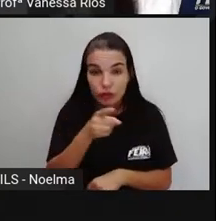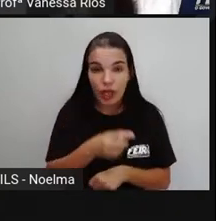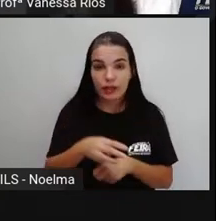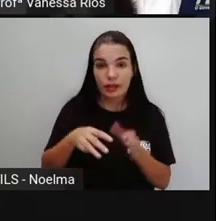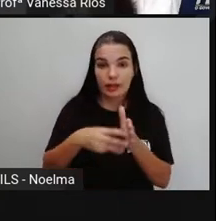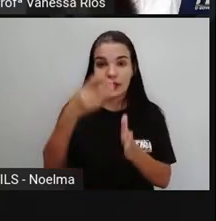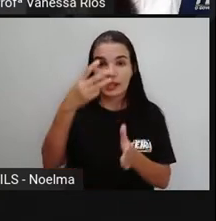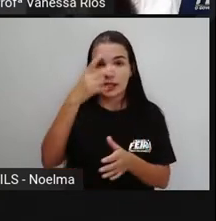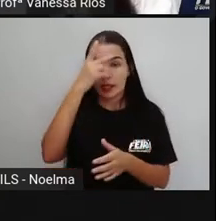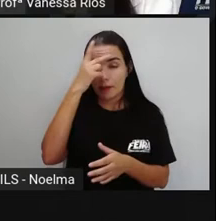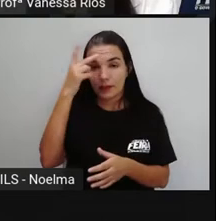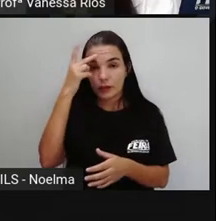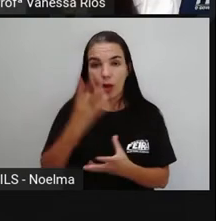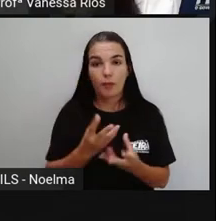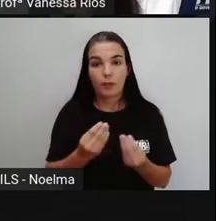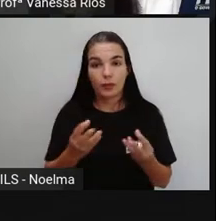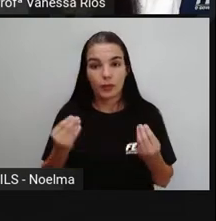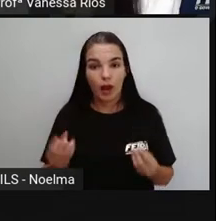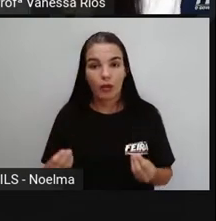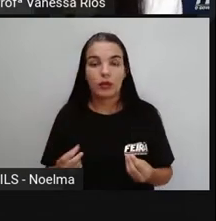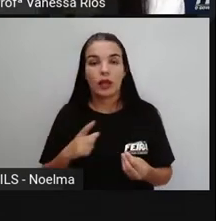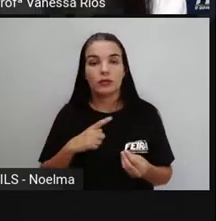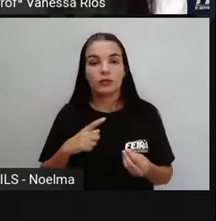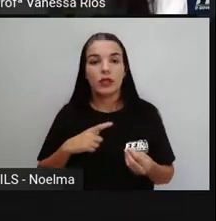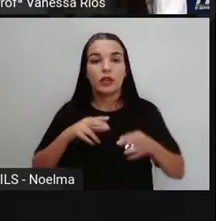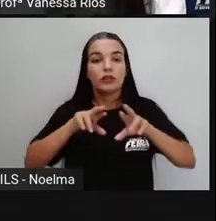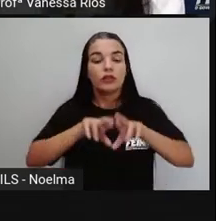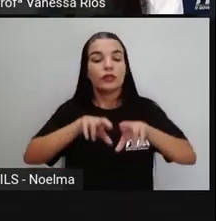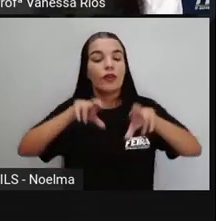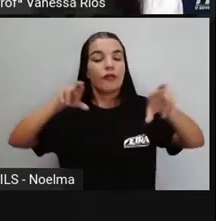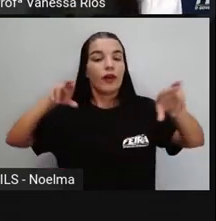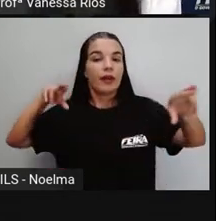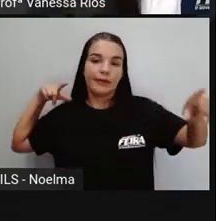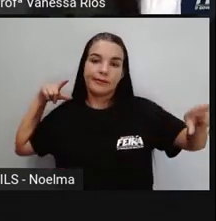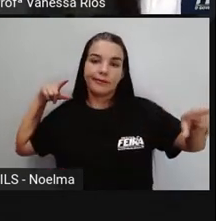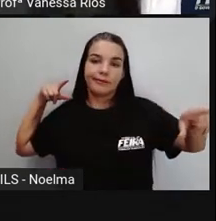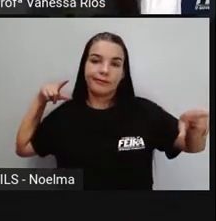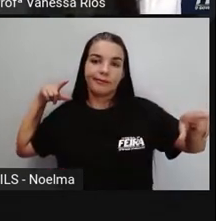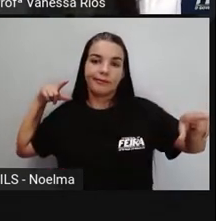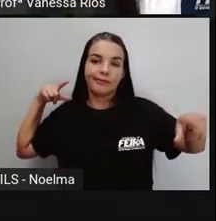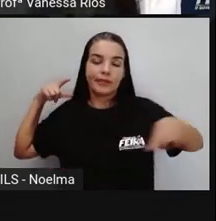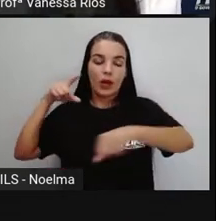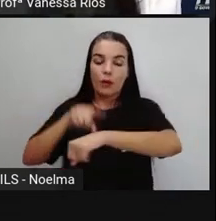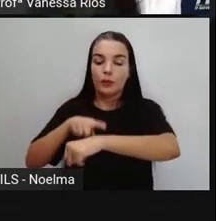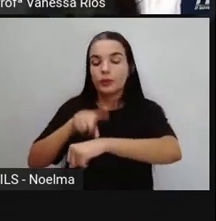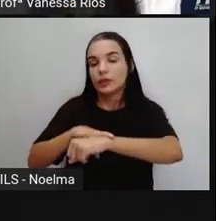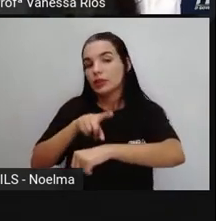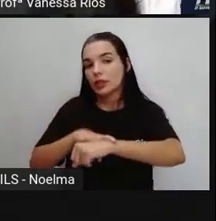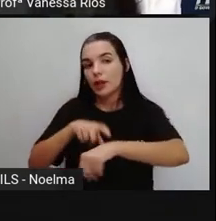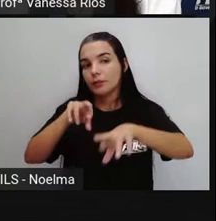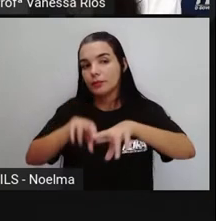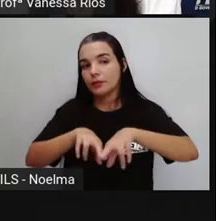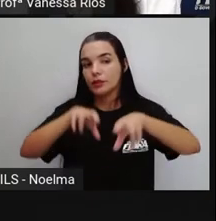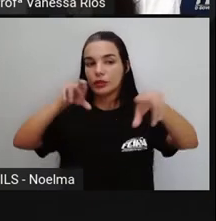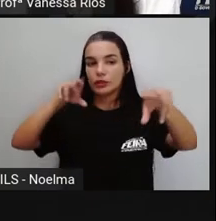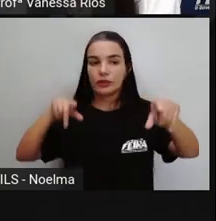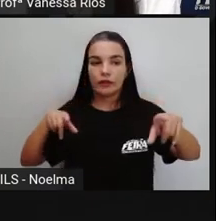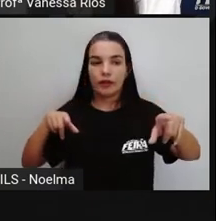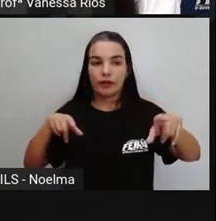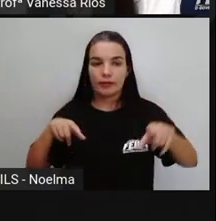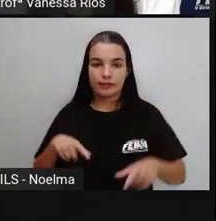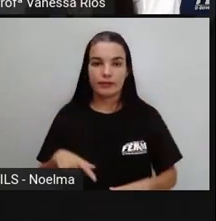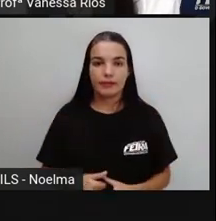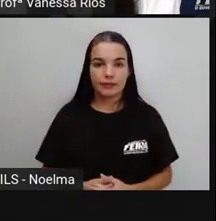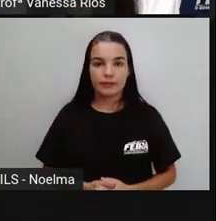distintos. Olhem só. Existe a semelhança porque eles estão indicando aí terminações verbais, né?